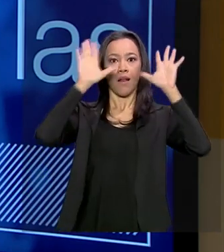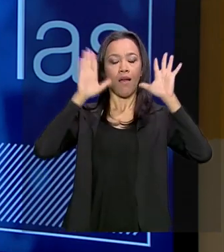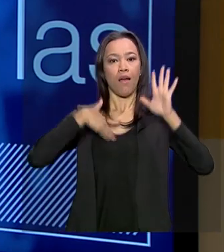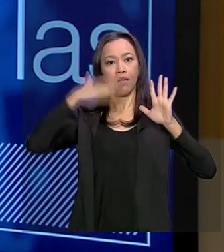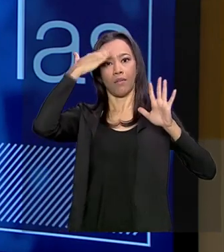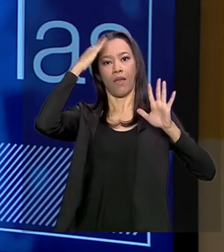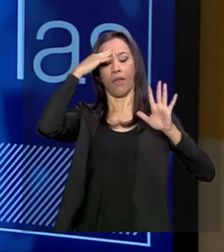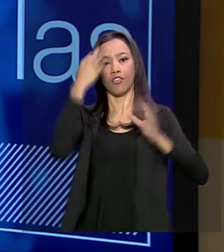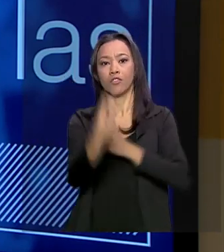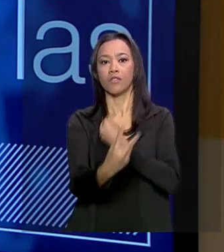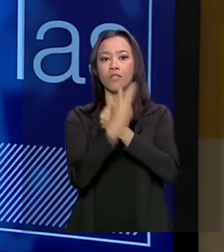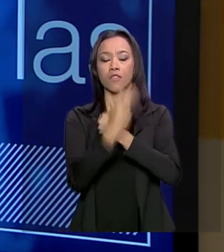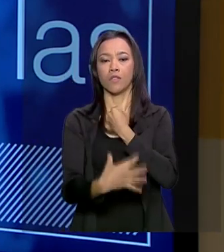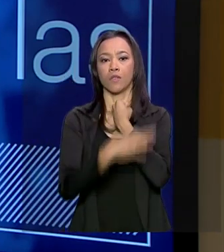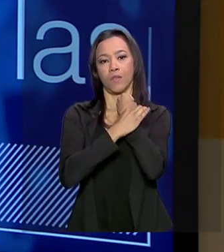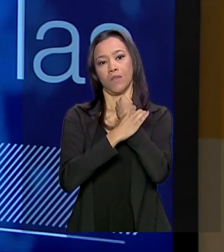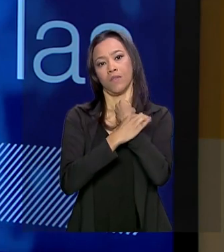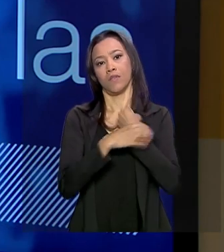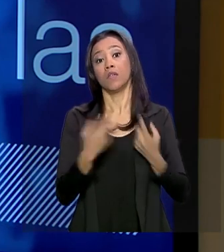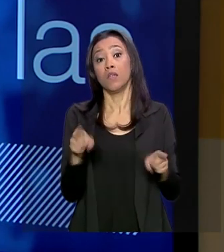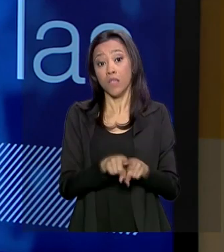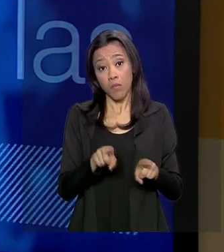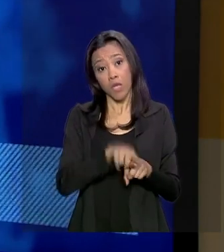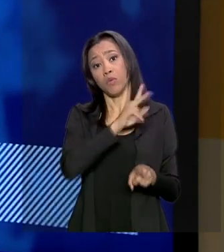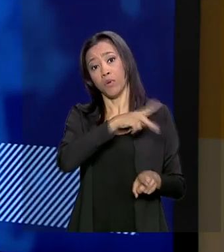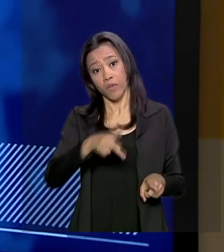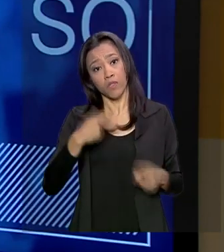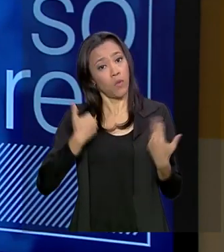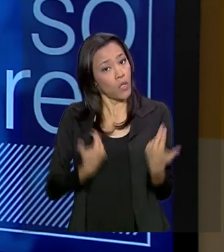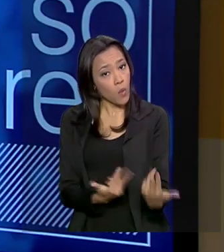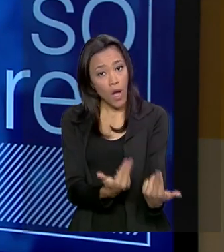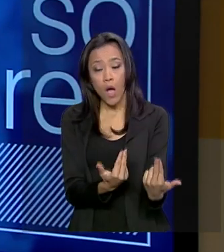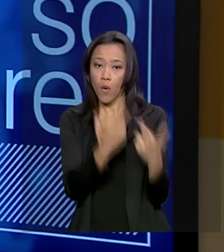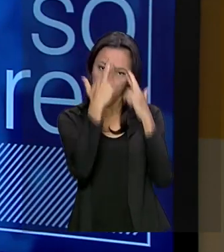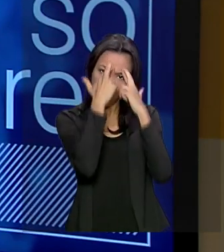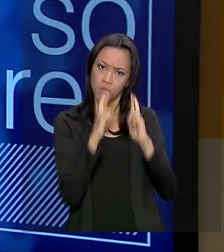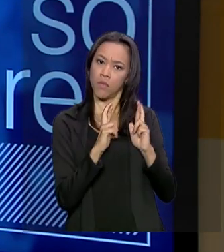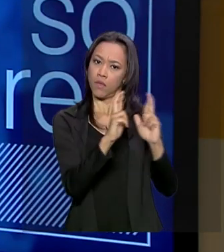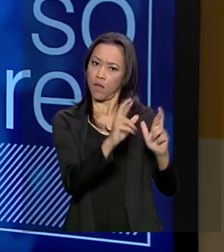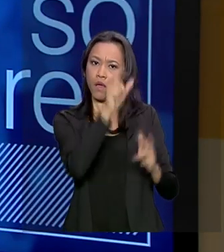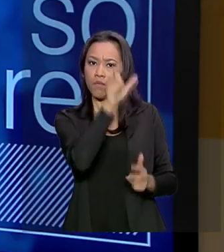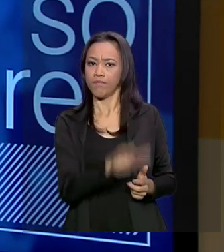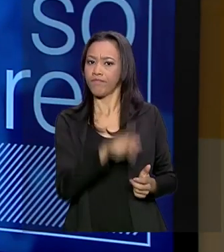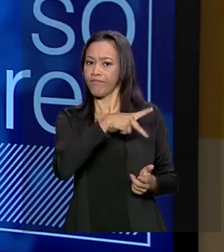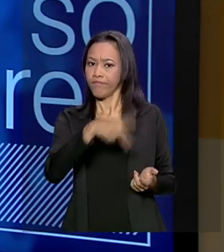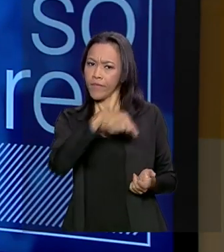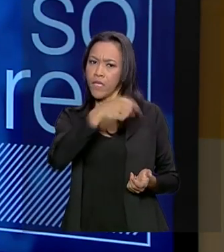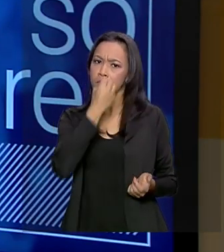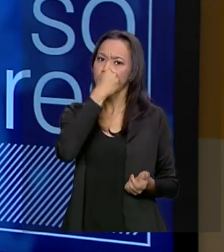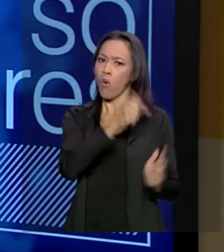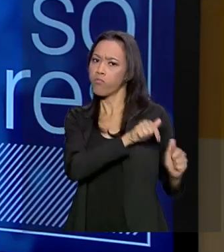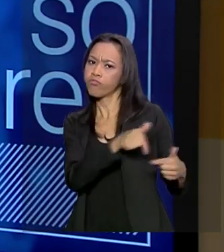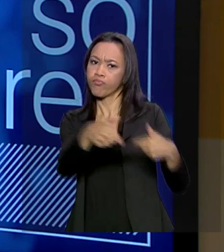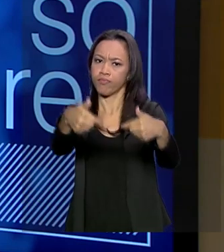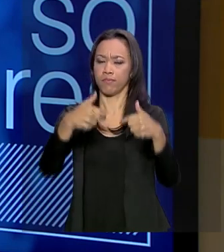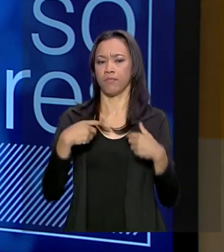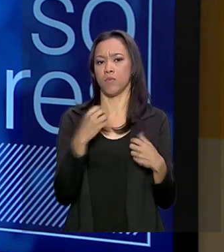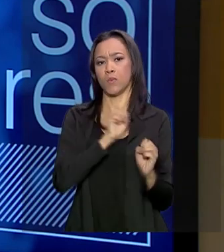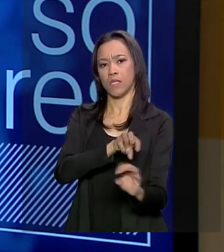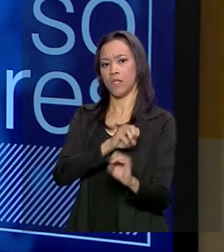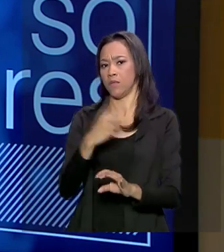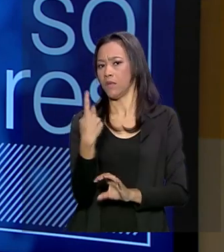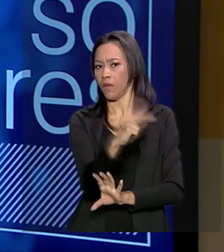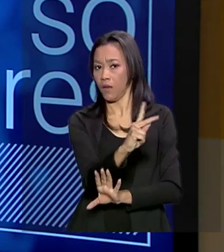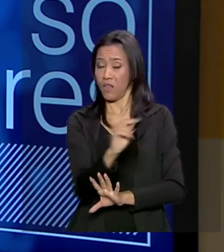integrada, protegida, amparada. E o professor também, idem, respeitado e consiga desempenhar bem o papel. Então, não foi um